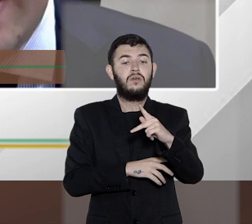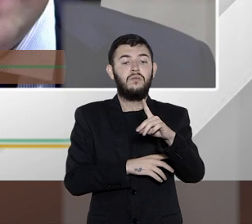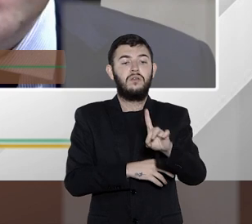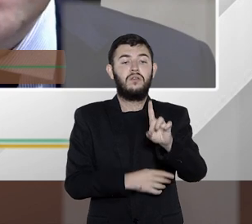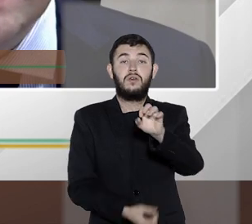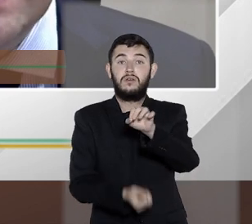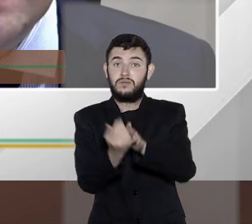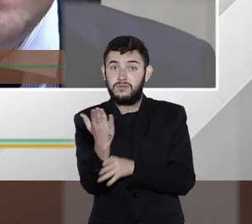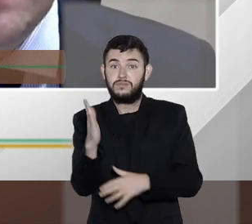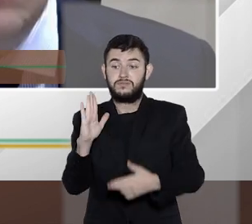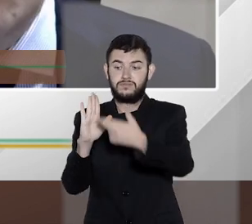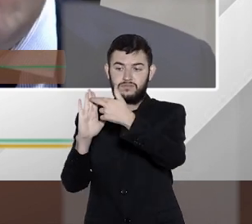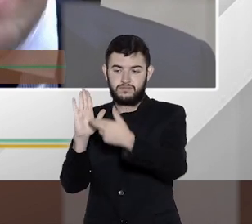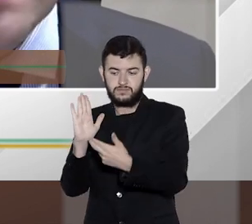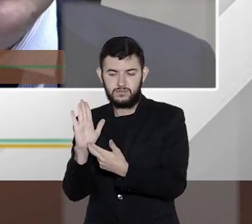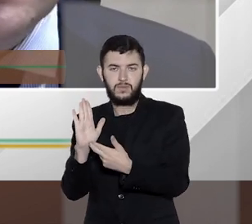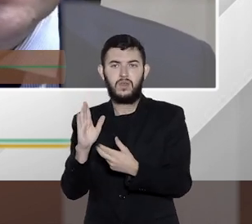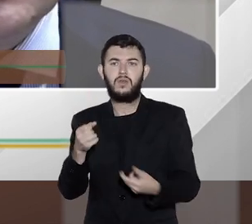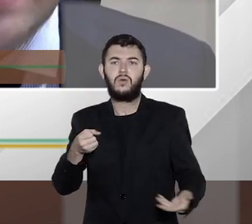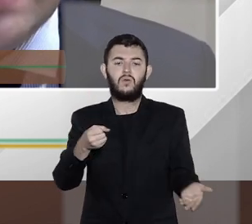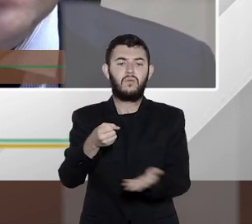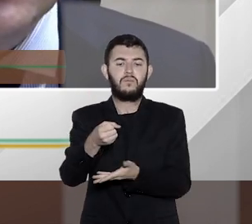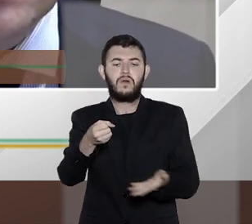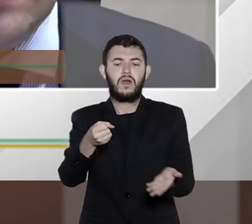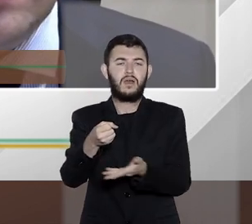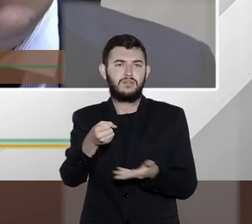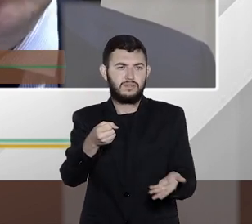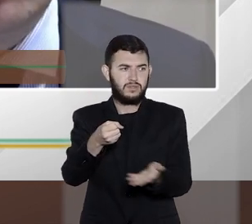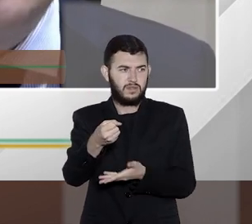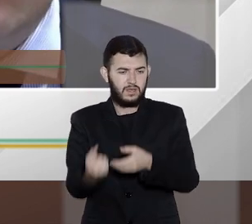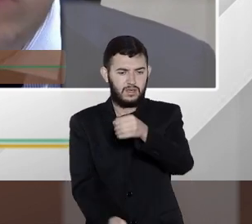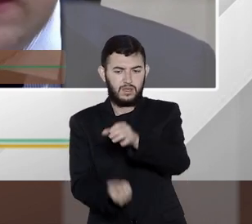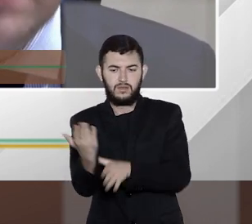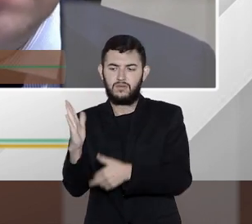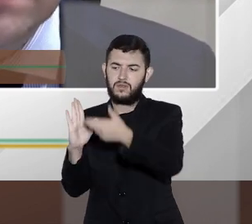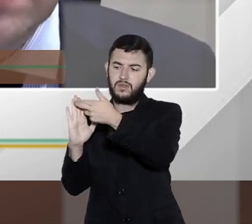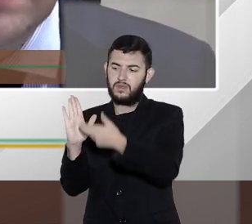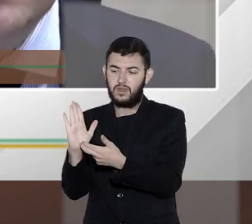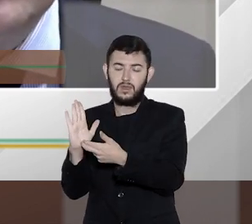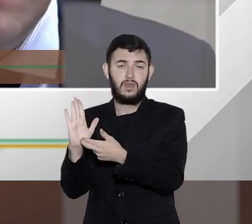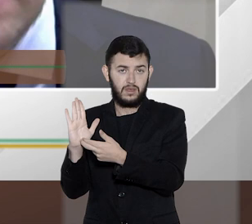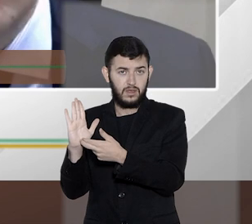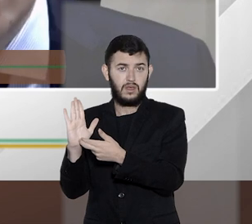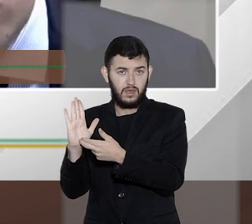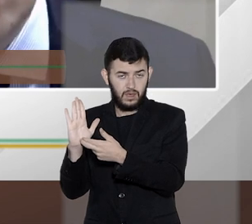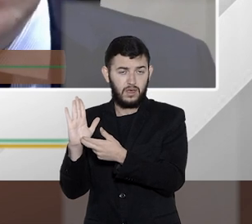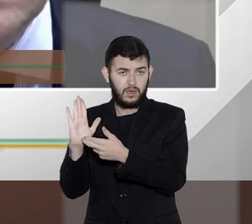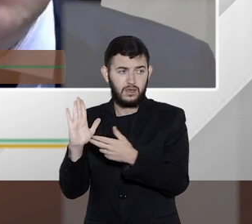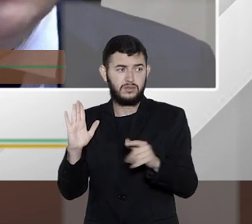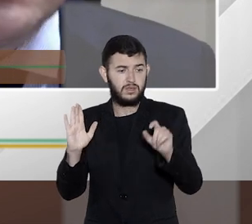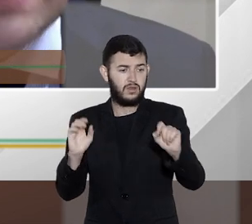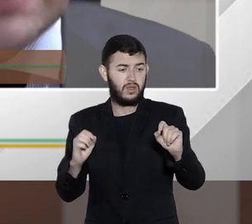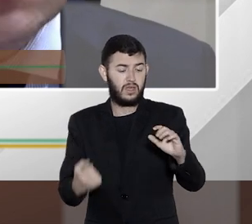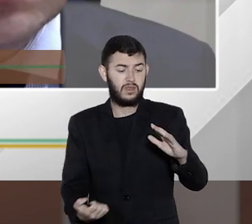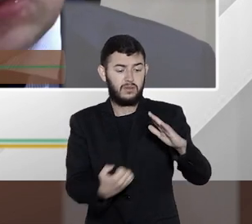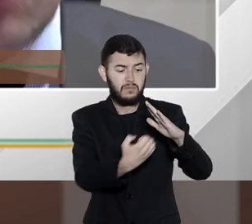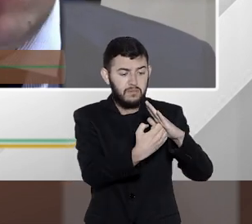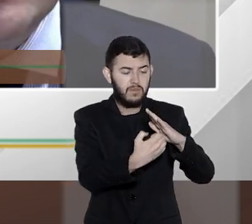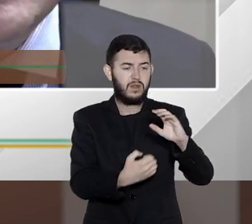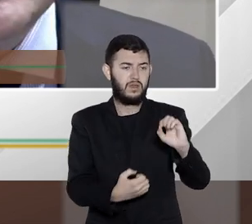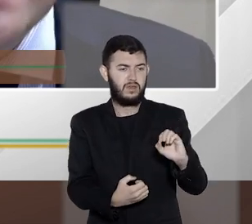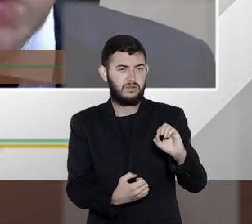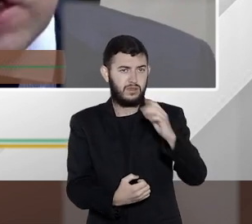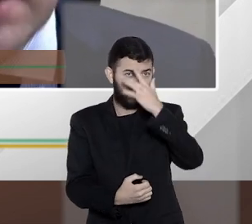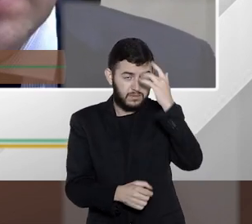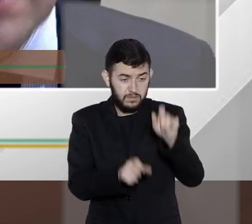estabelece regras e, com base nessas regras, os contribuintes e também os outros administrados